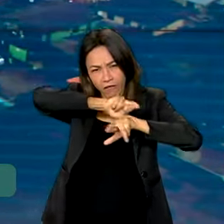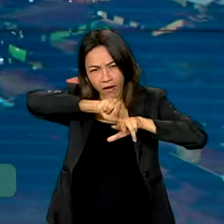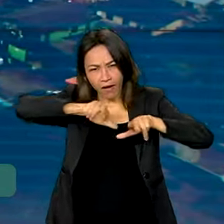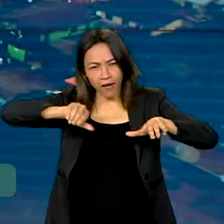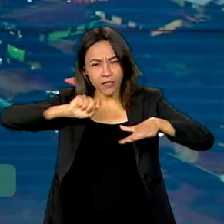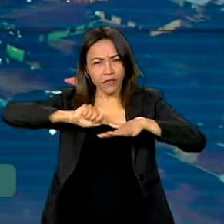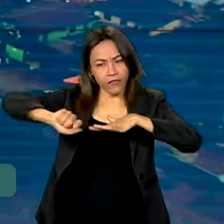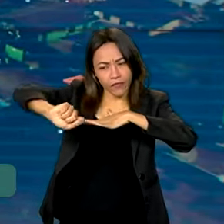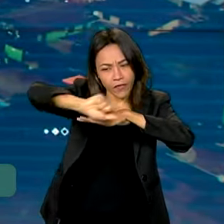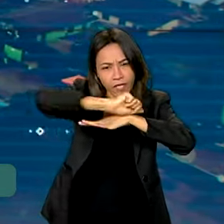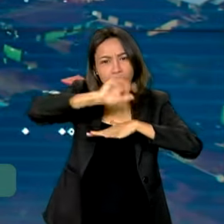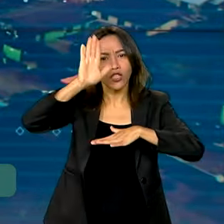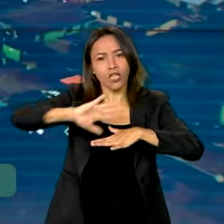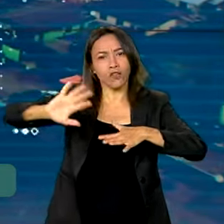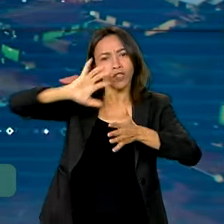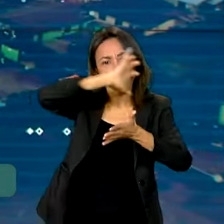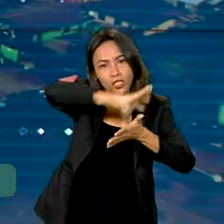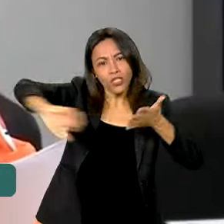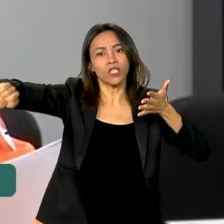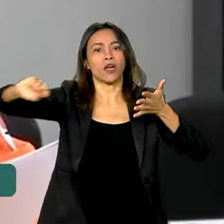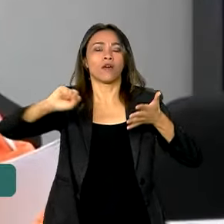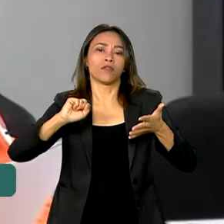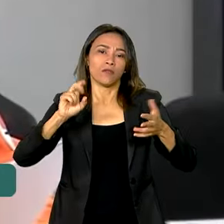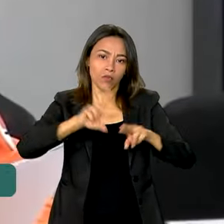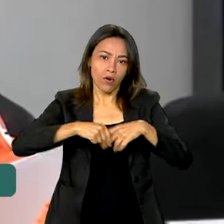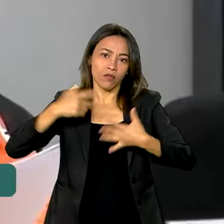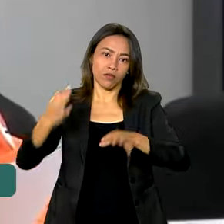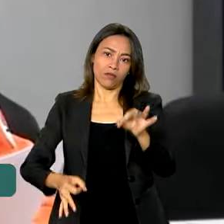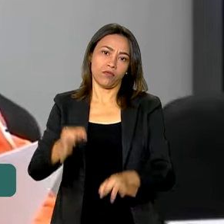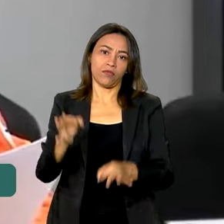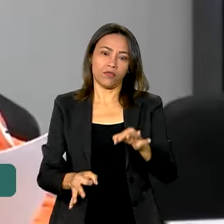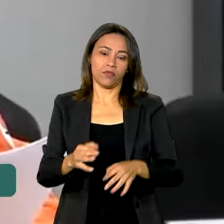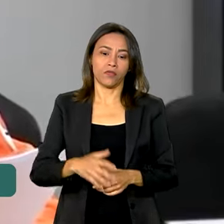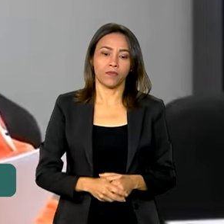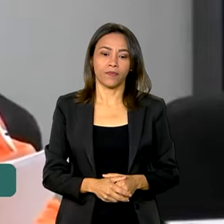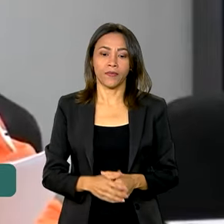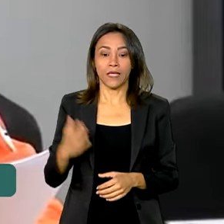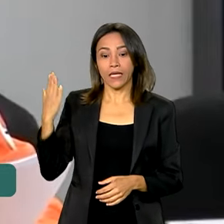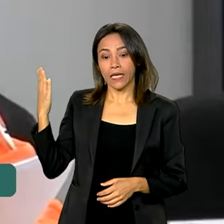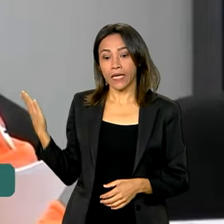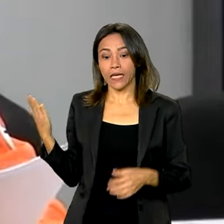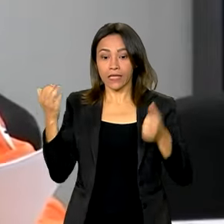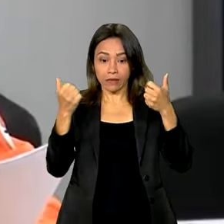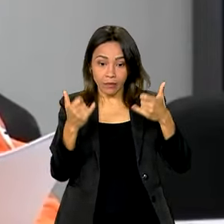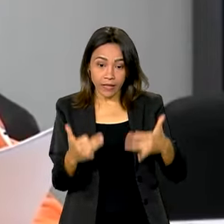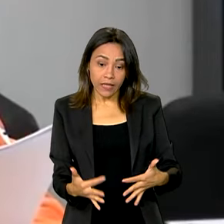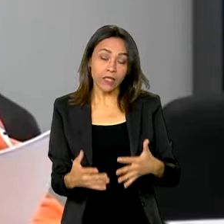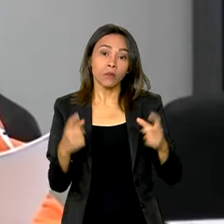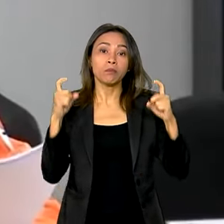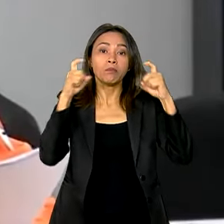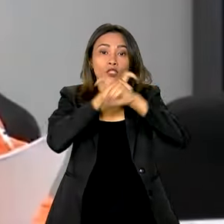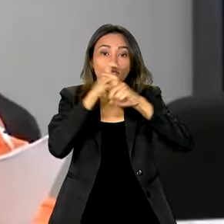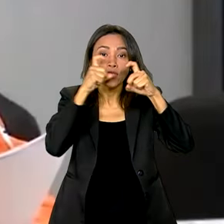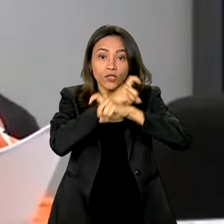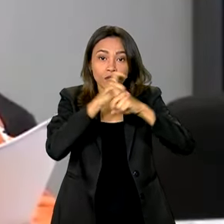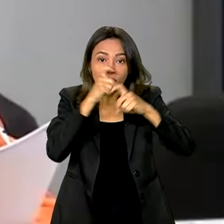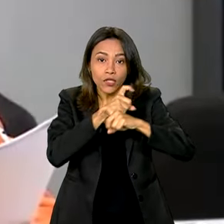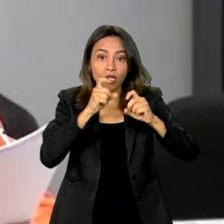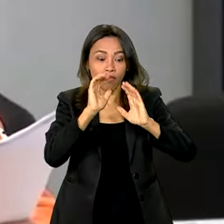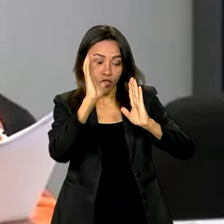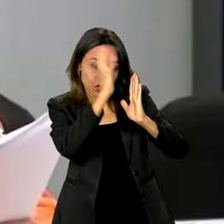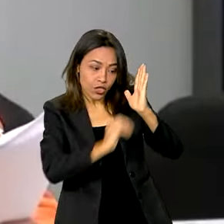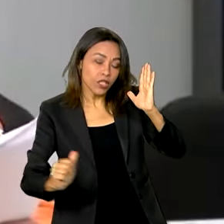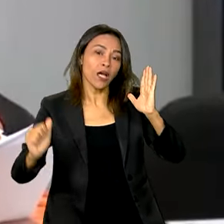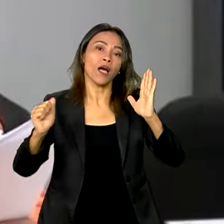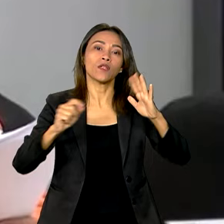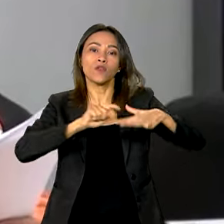ar depois de decisões judiciais. É mentira que foi tirado do ar o fake news que